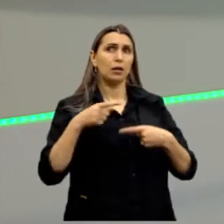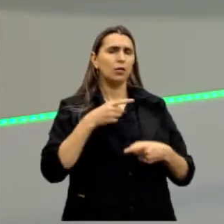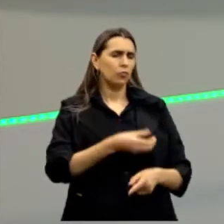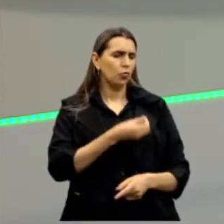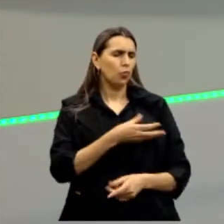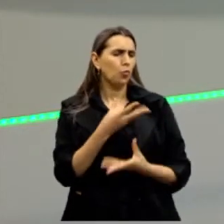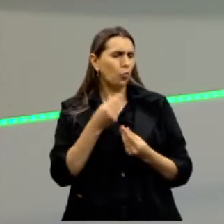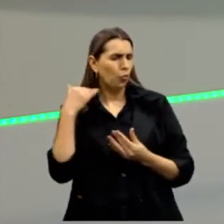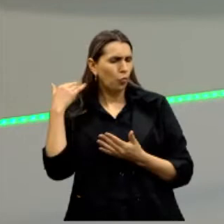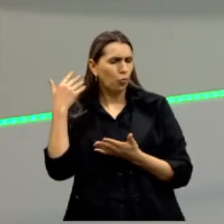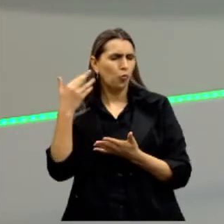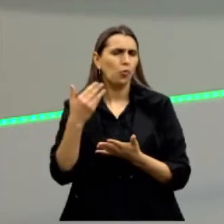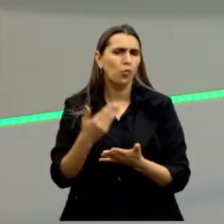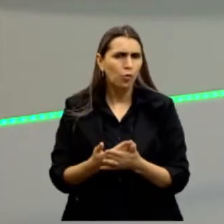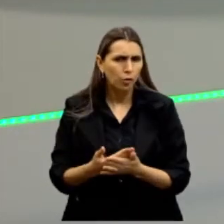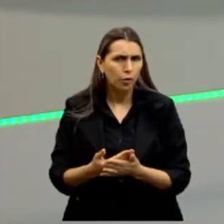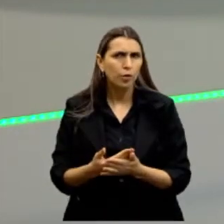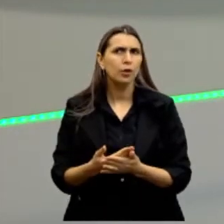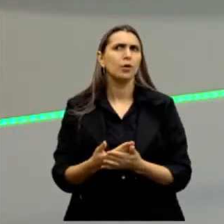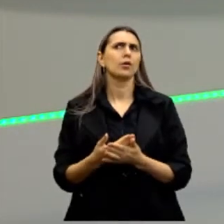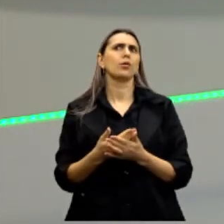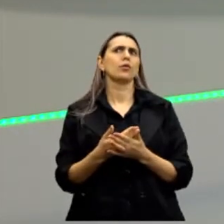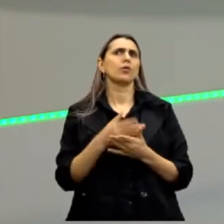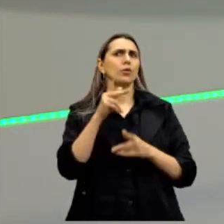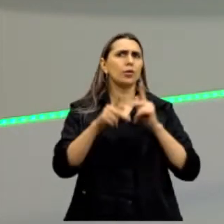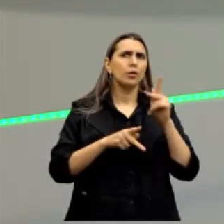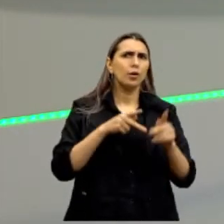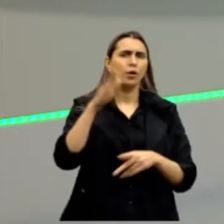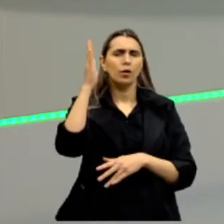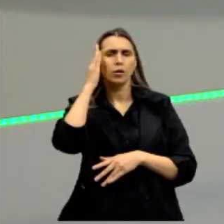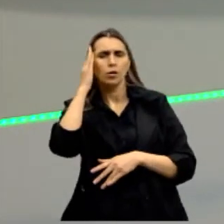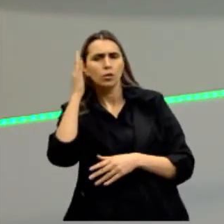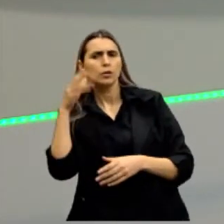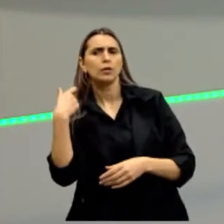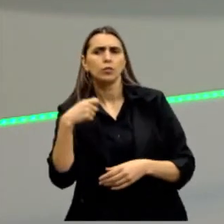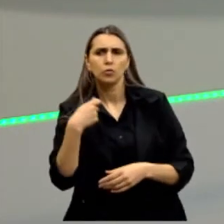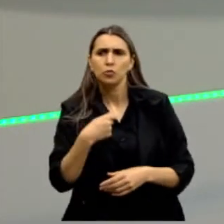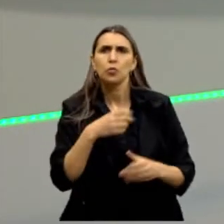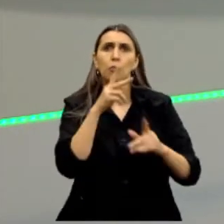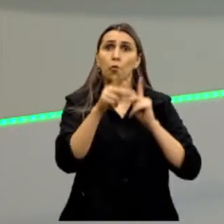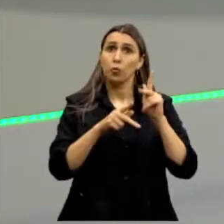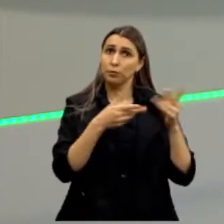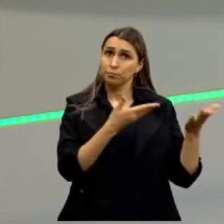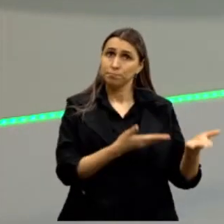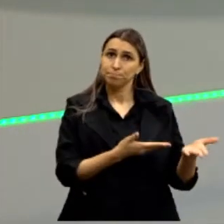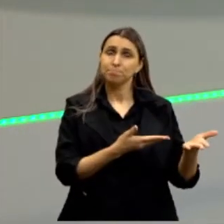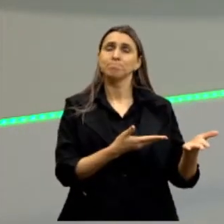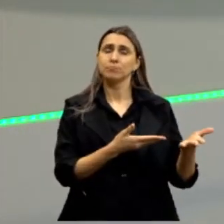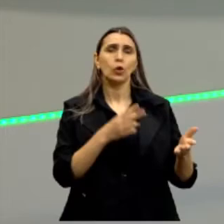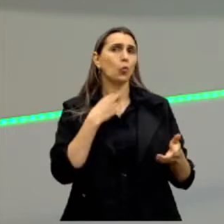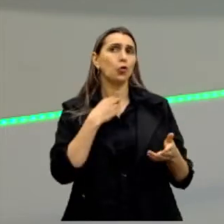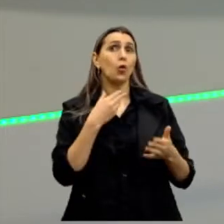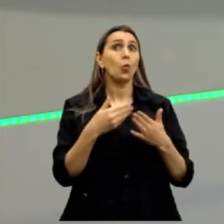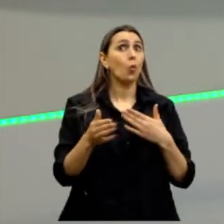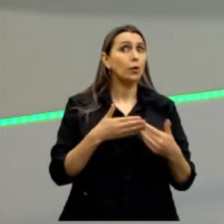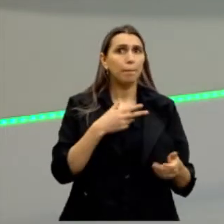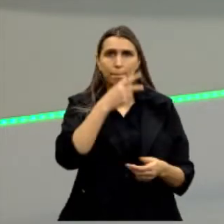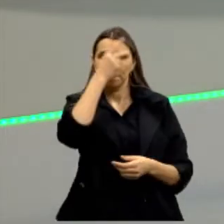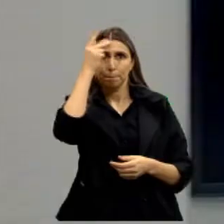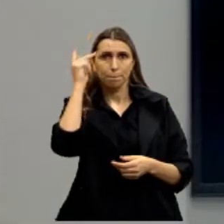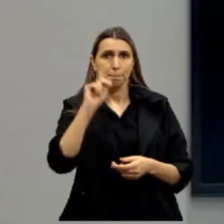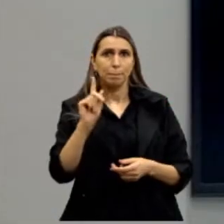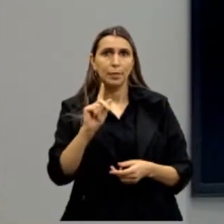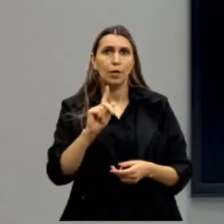vivido bastante tempo, viveu bastante tempo entre o povo, sabia o que era das necessidades da população. Então, não podia participar qualquer